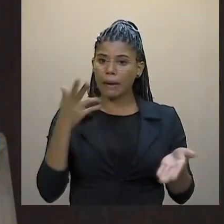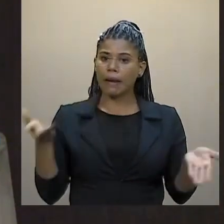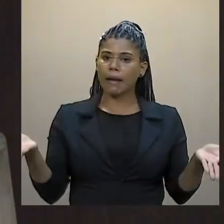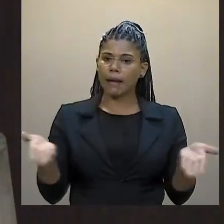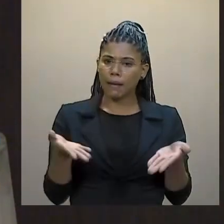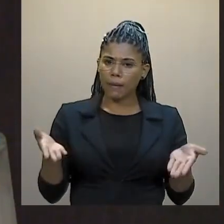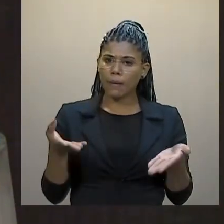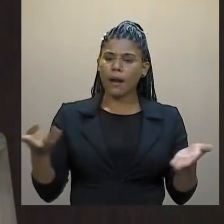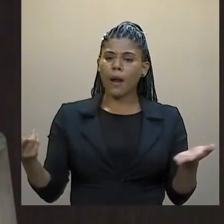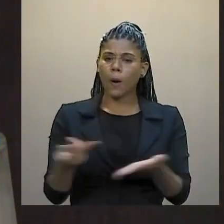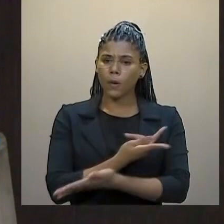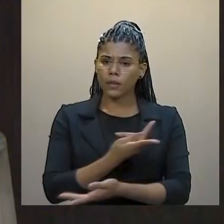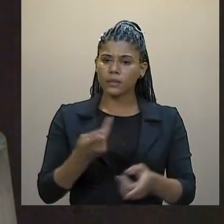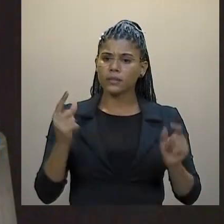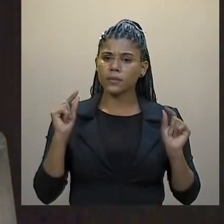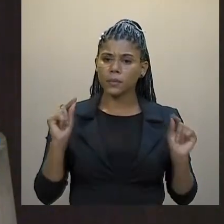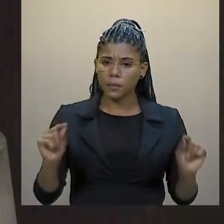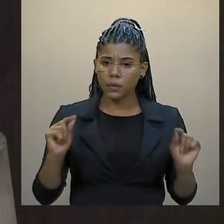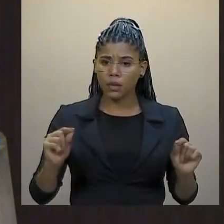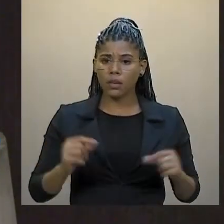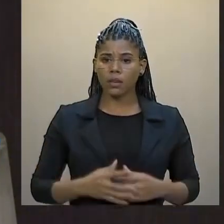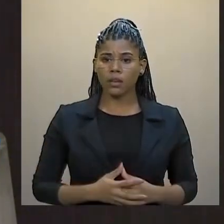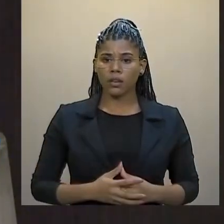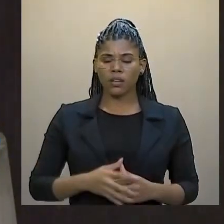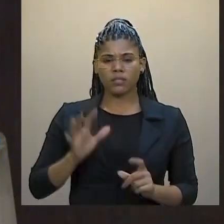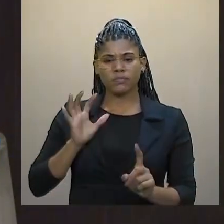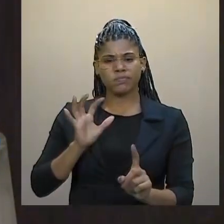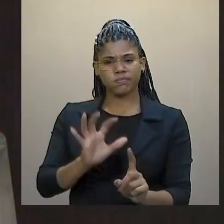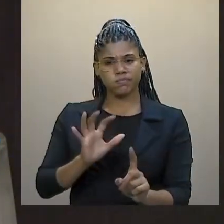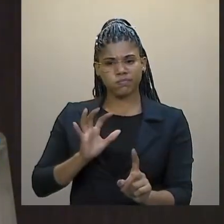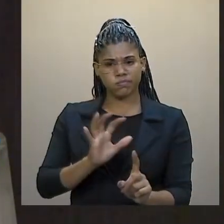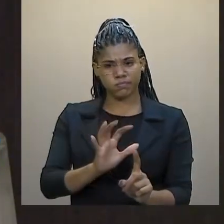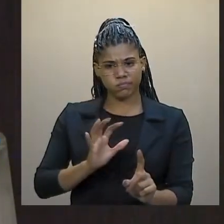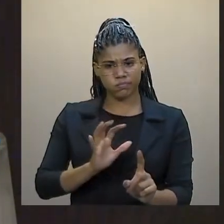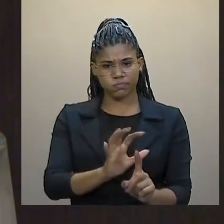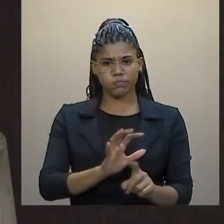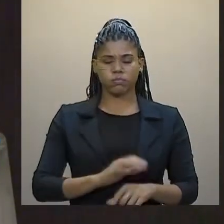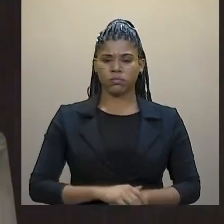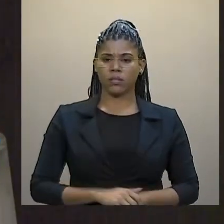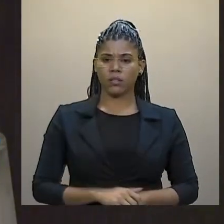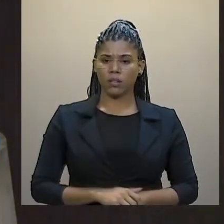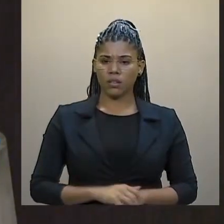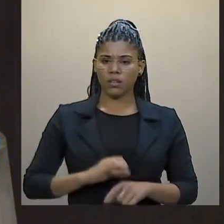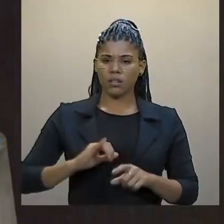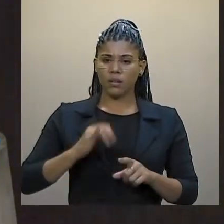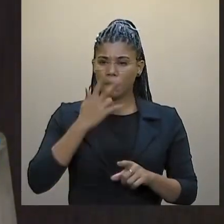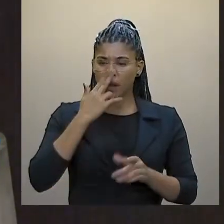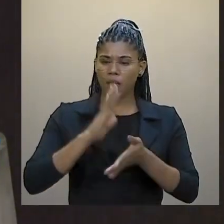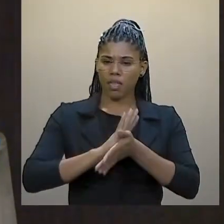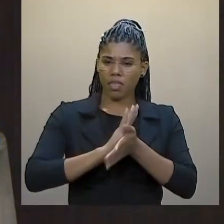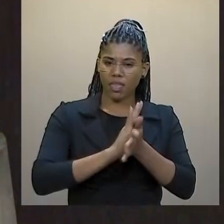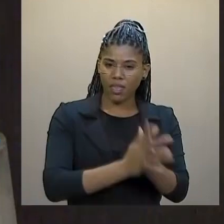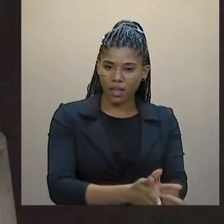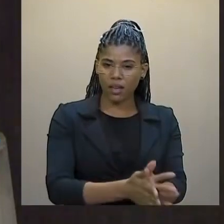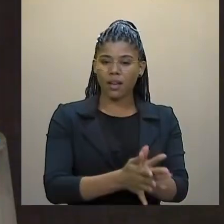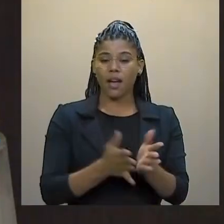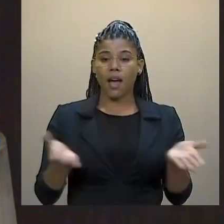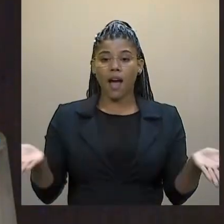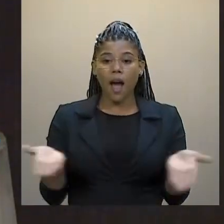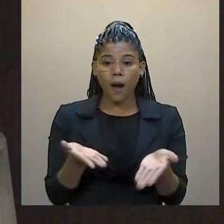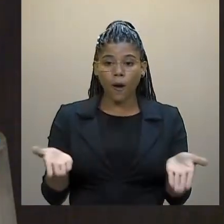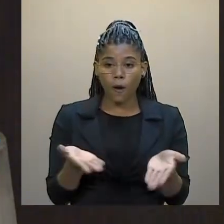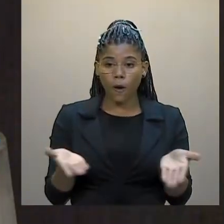covardemente achacados, assediados, vitimados agora com